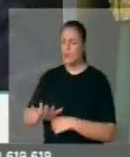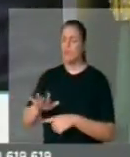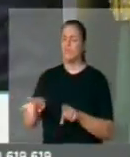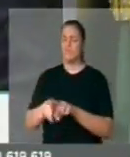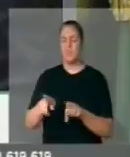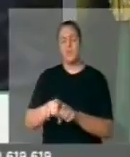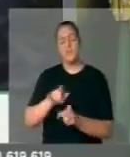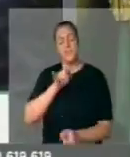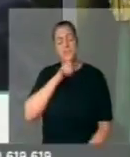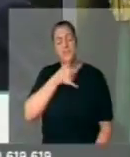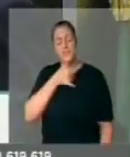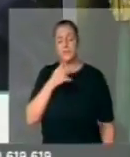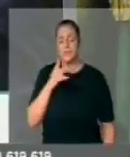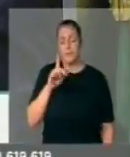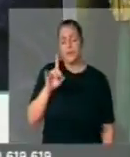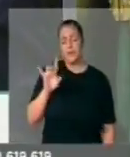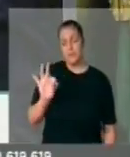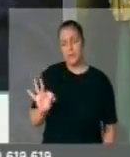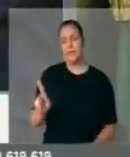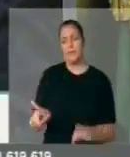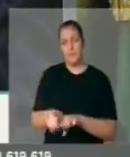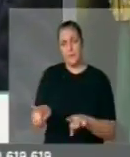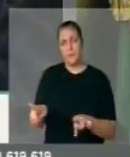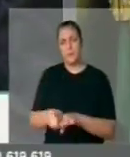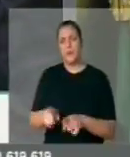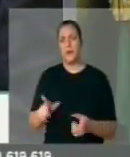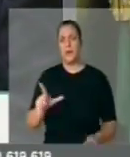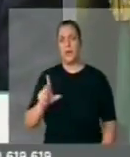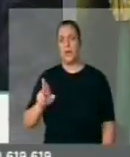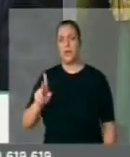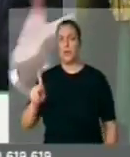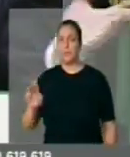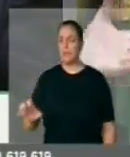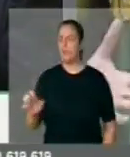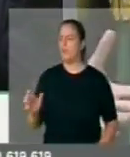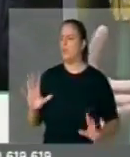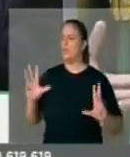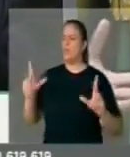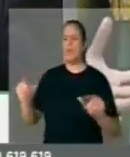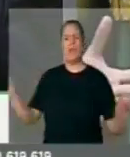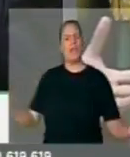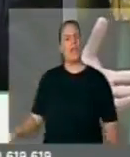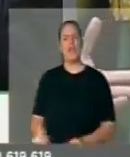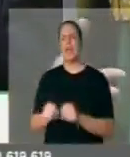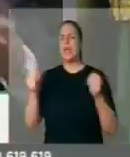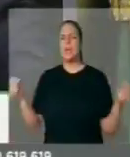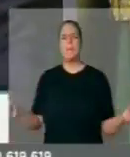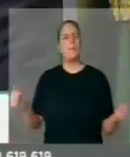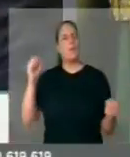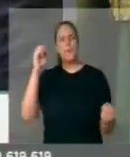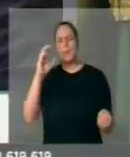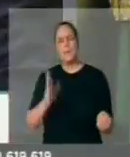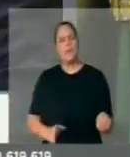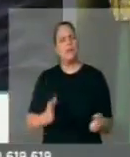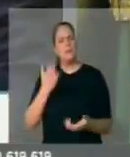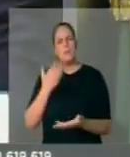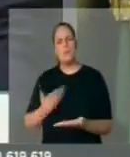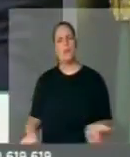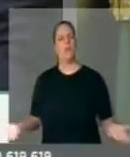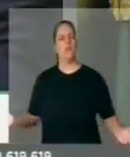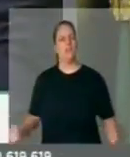também, infelizmente, aqui apoiando a presidente Dilma, o Lupe em especial, eles quebraram o nosso Brasil. E agora,